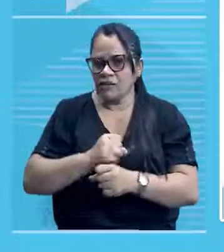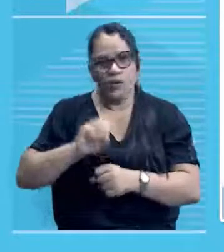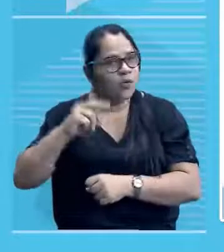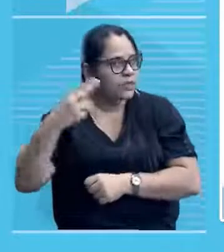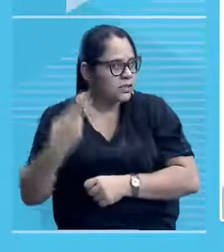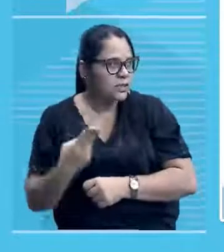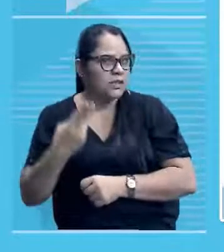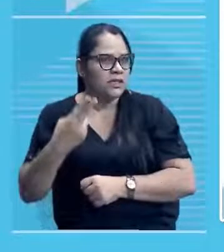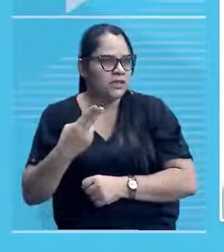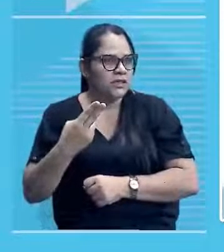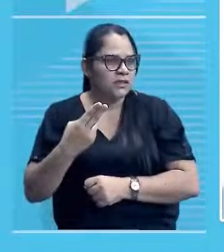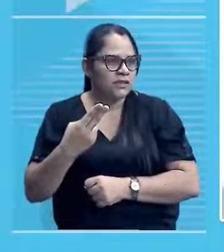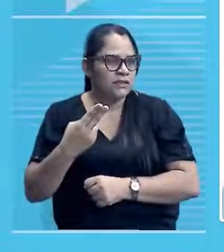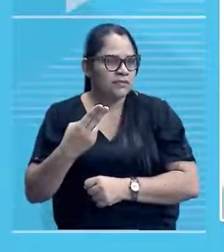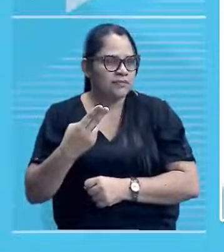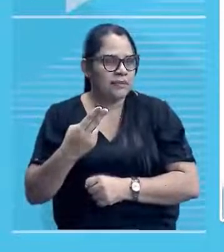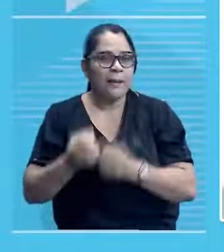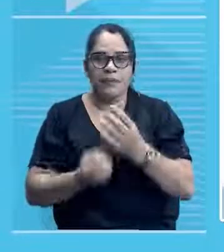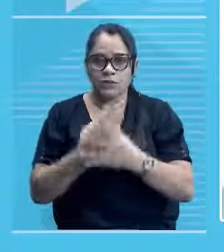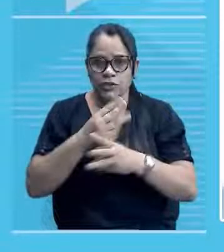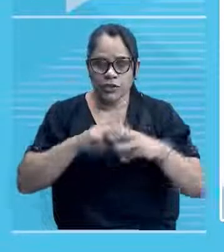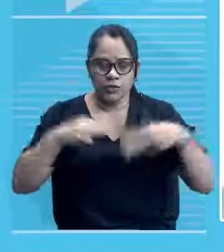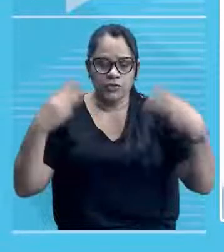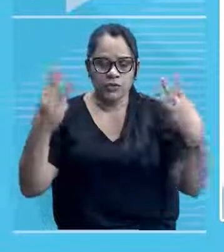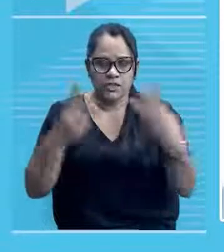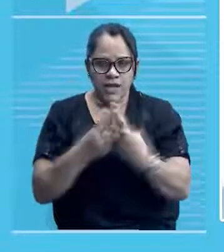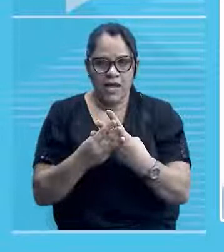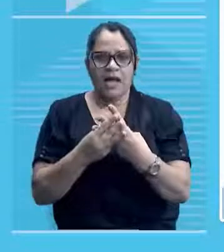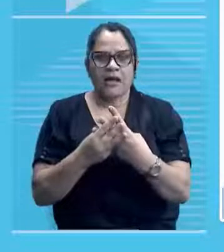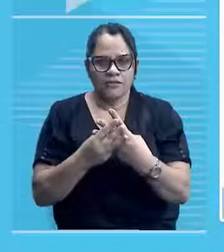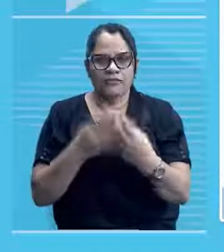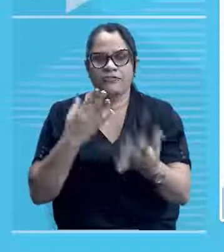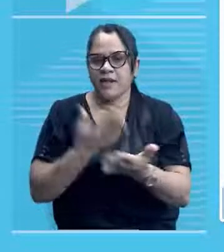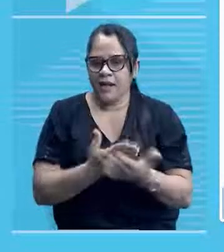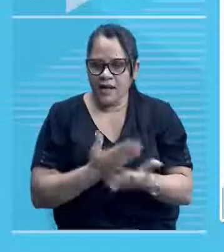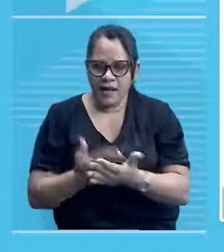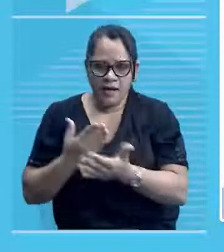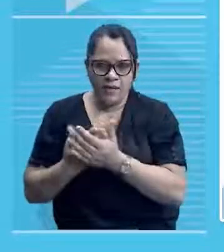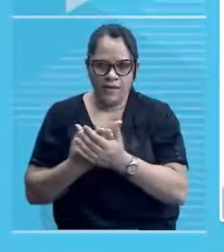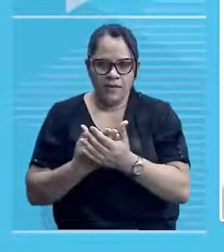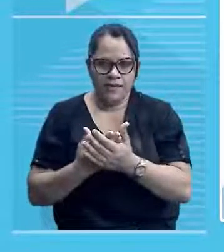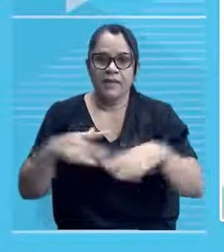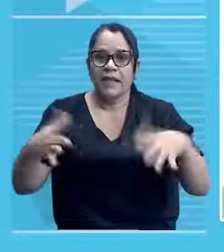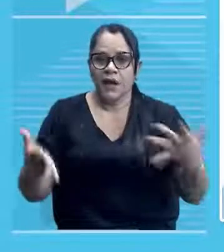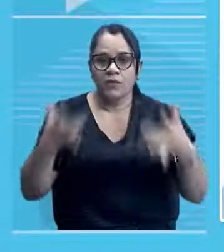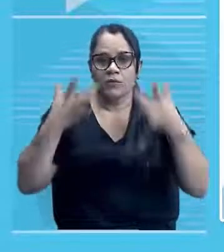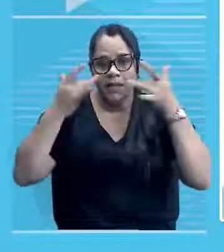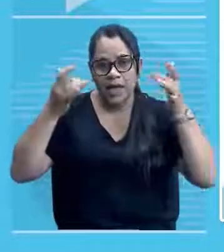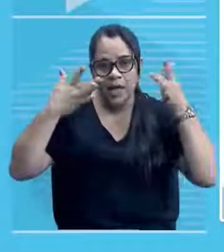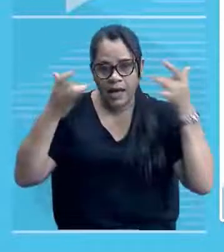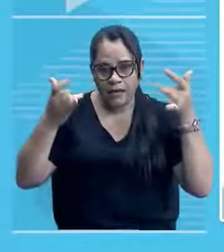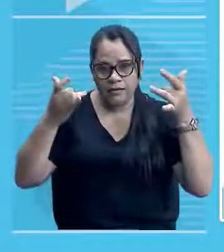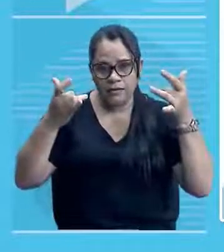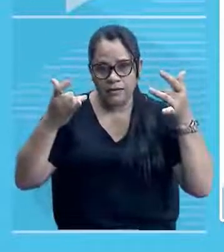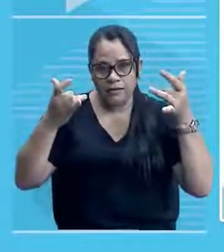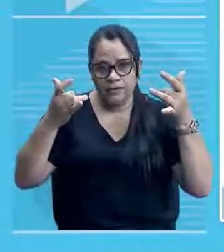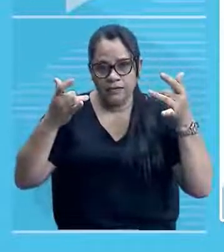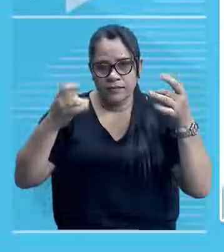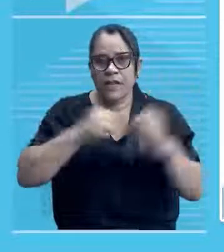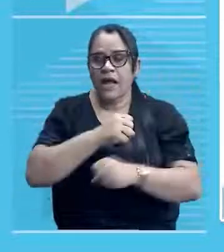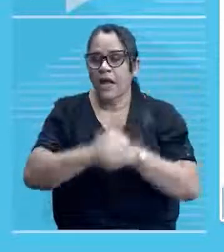até a produção desse slide aqui, tá? Até a produção dessa aula. Então, esse teatro possui 127 anos, sendo um dos